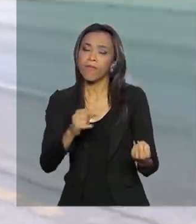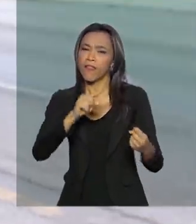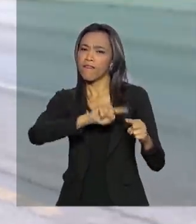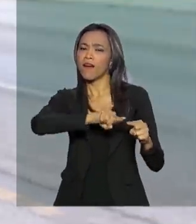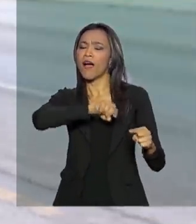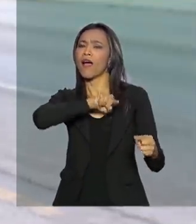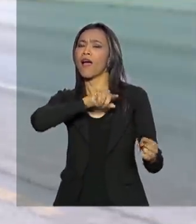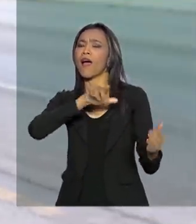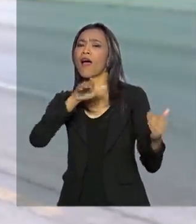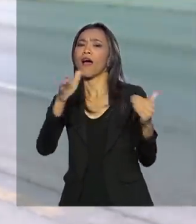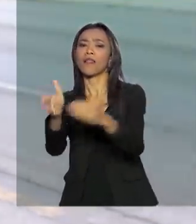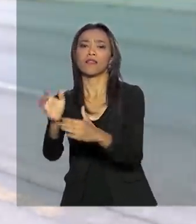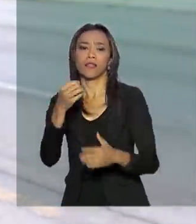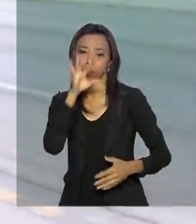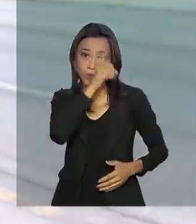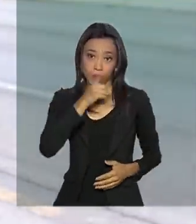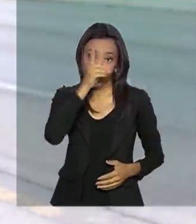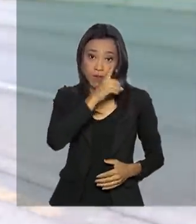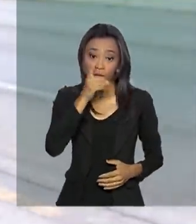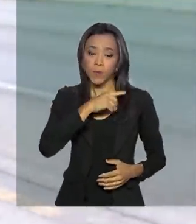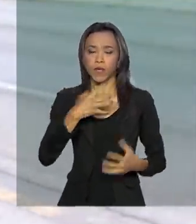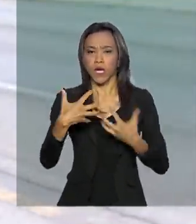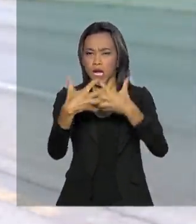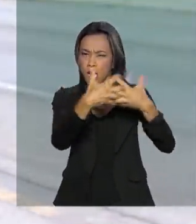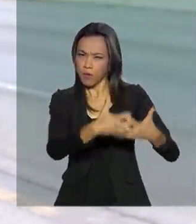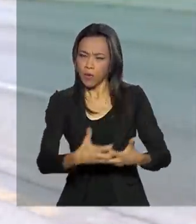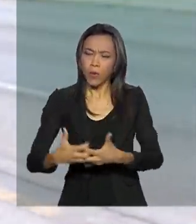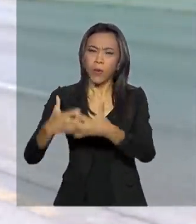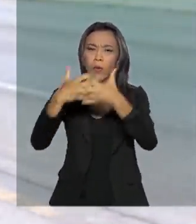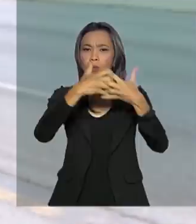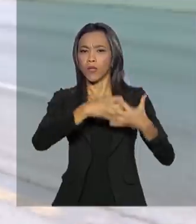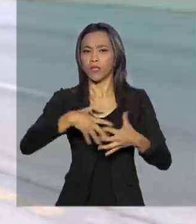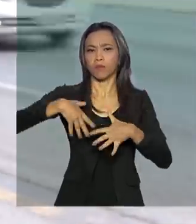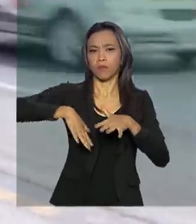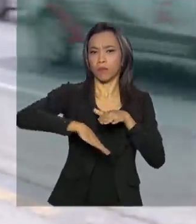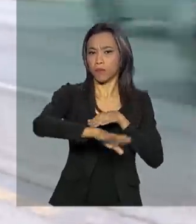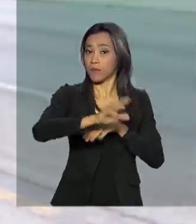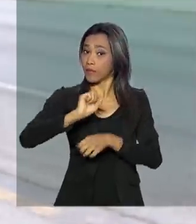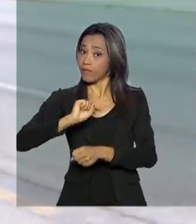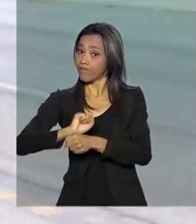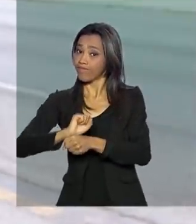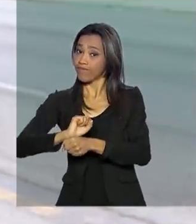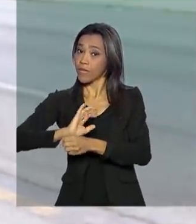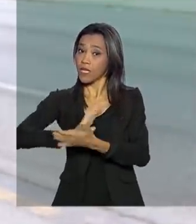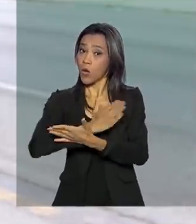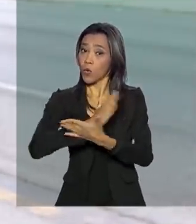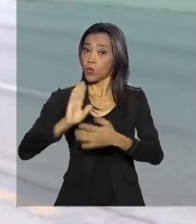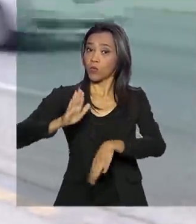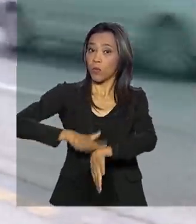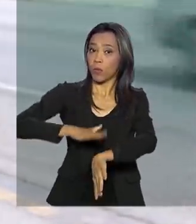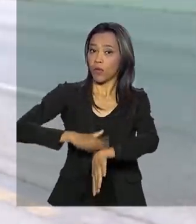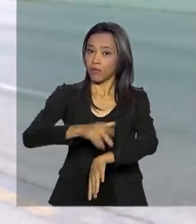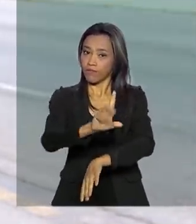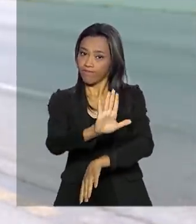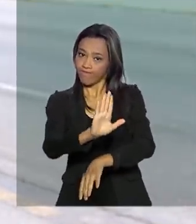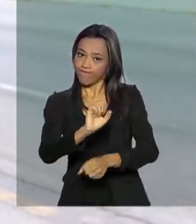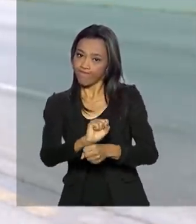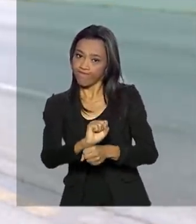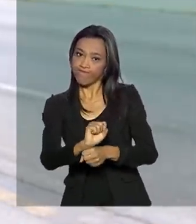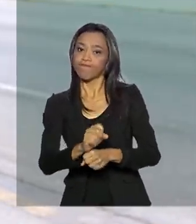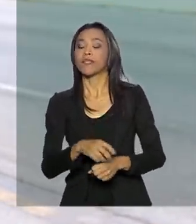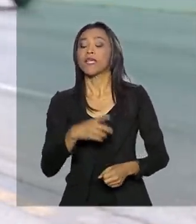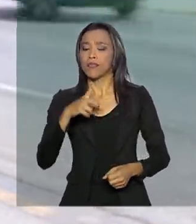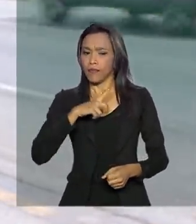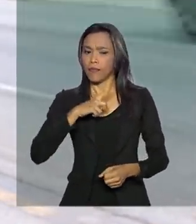próximo domingo. O tráfego de caminhões e veículos pesados vai ser interrompido em alguns momentos. E olha como ainda tem muita